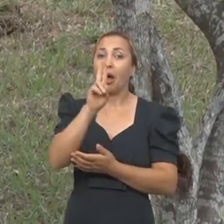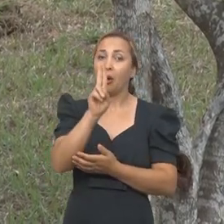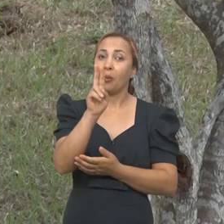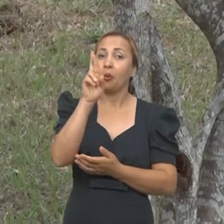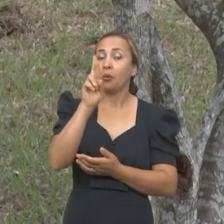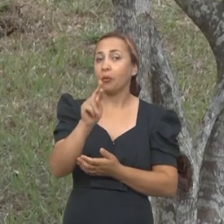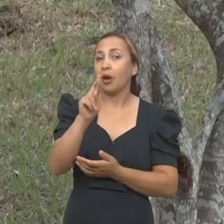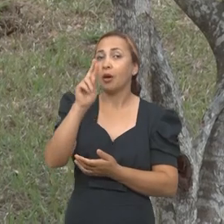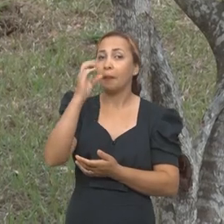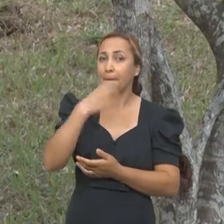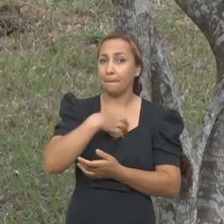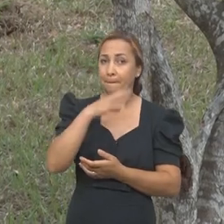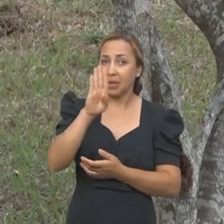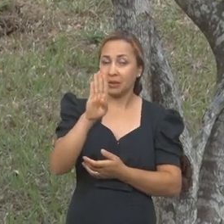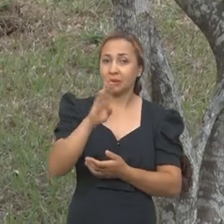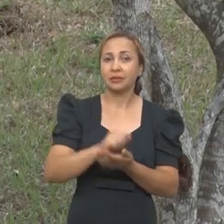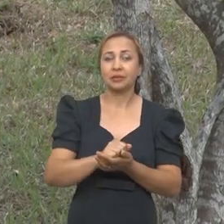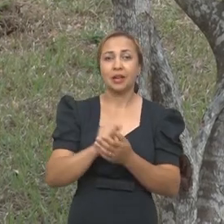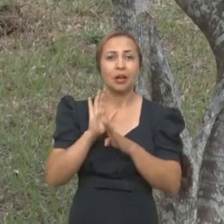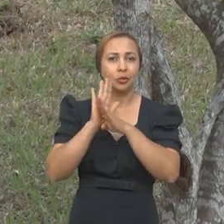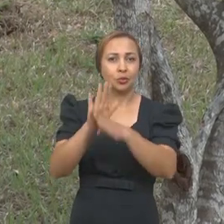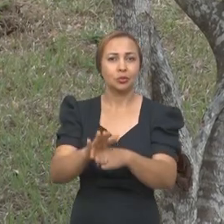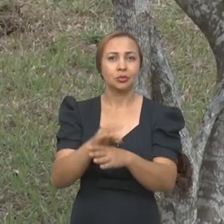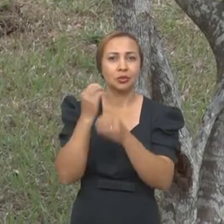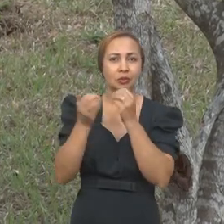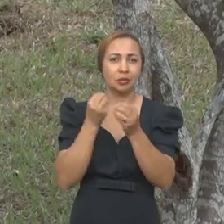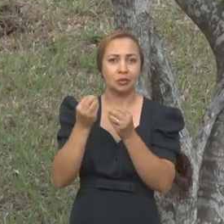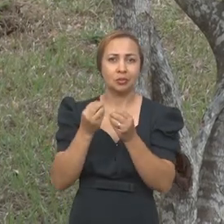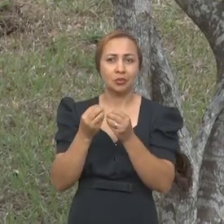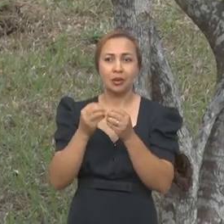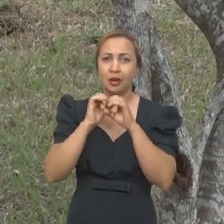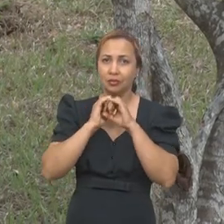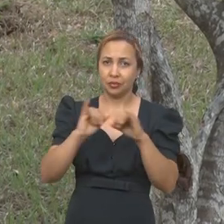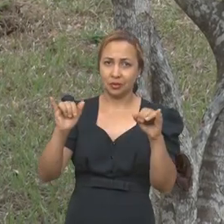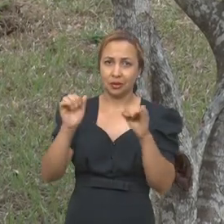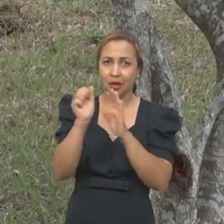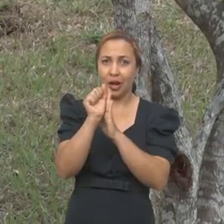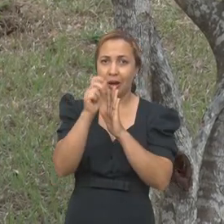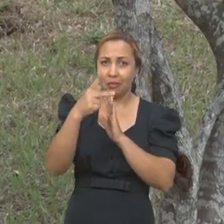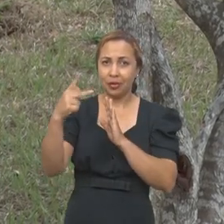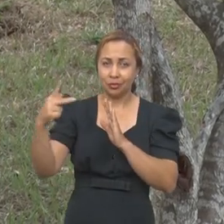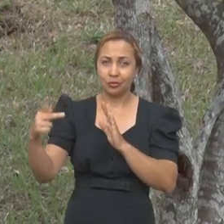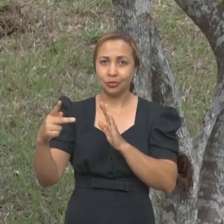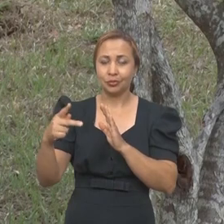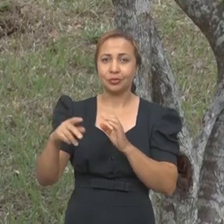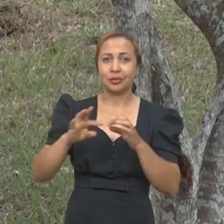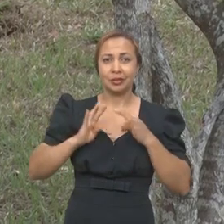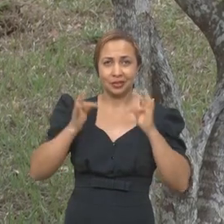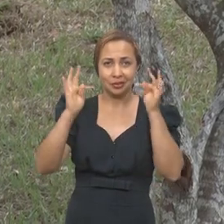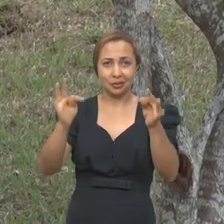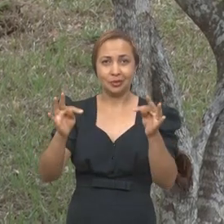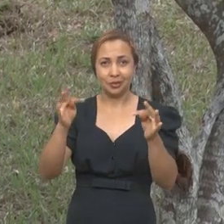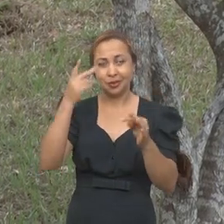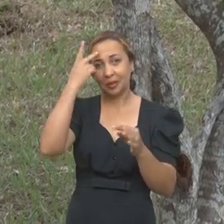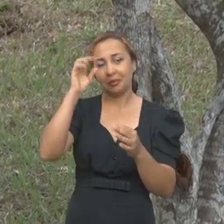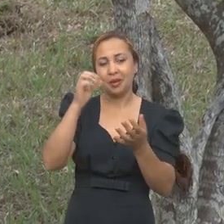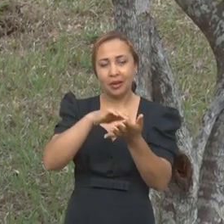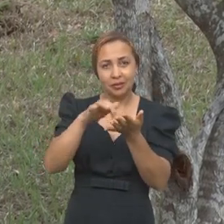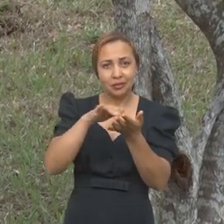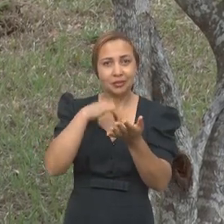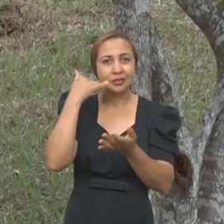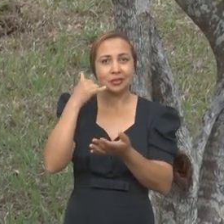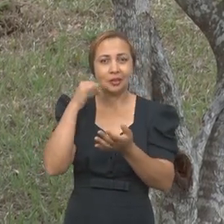criaram um dispositivo para ajudar nessa situação. Lançando mão da inteligência artificial, o aplicativo para